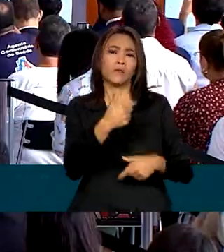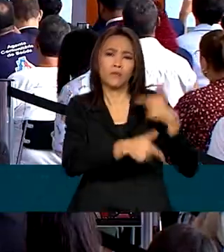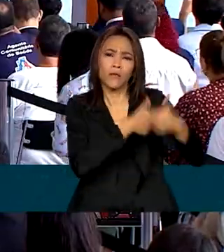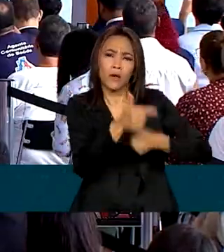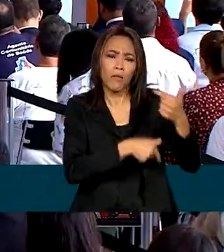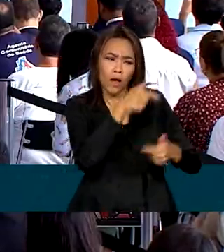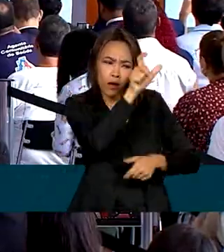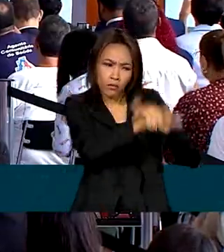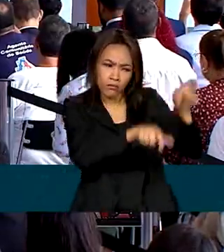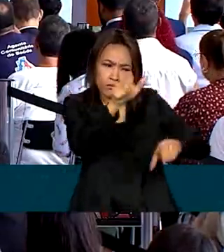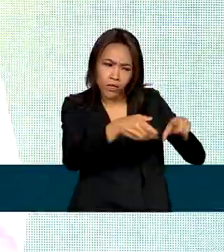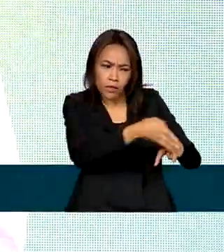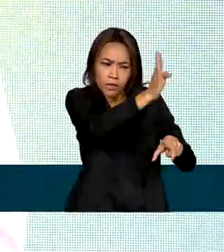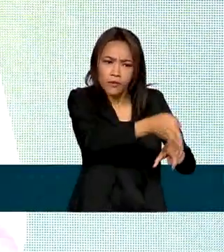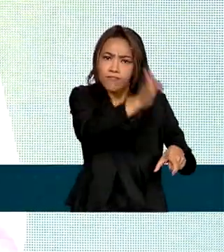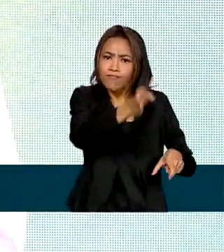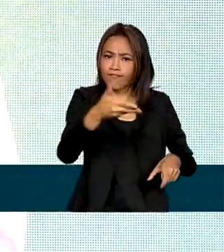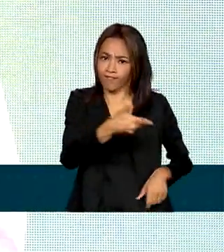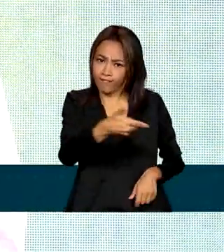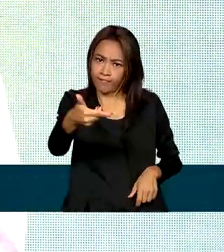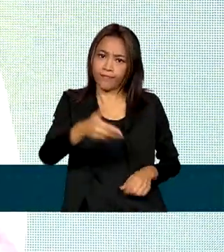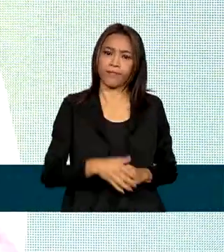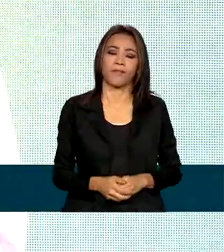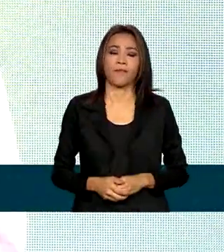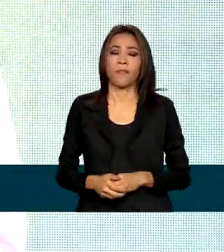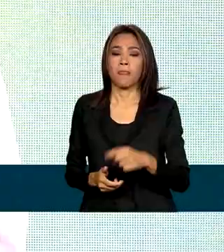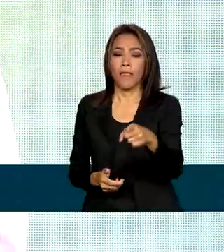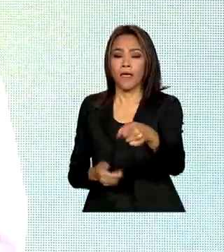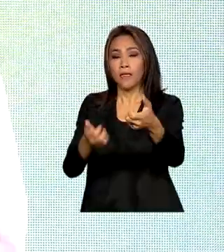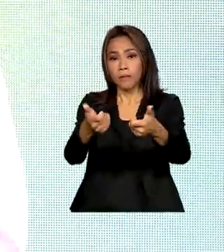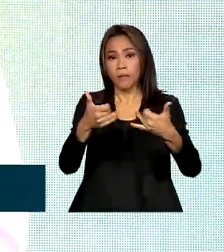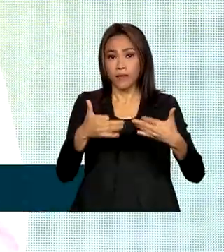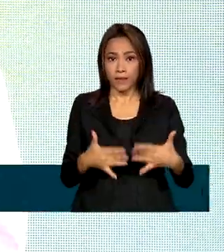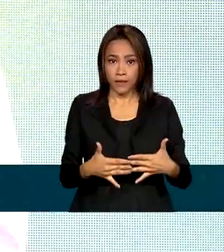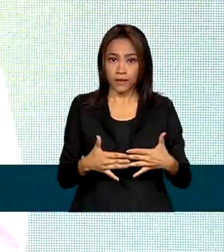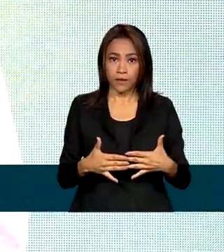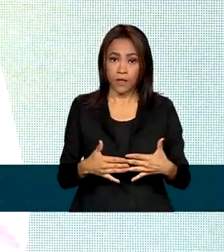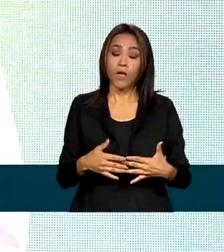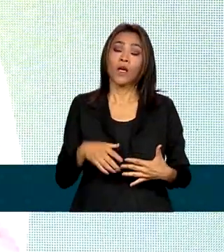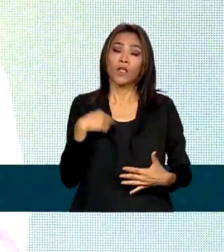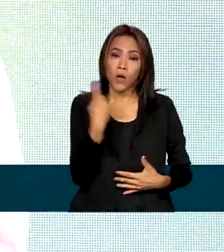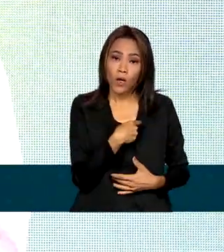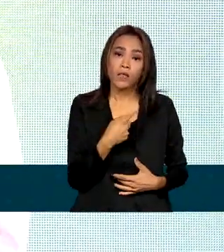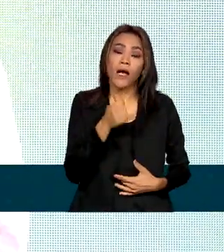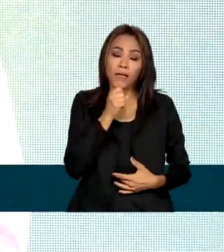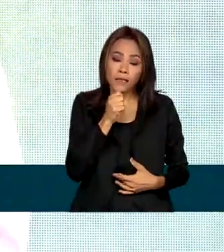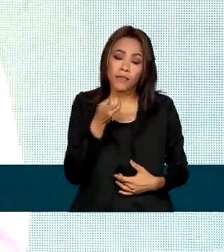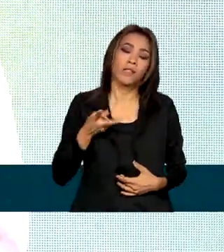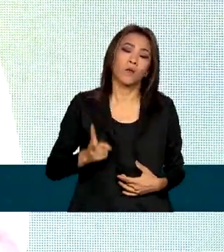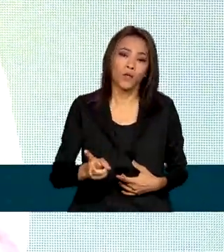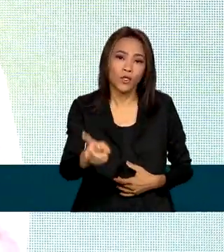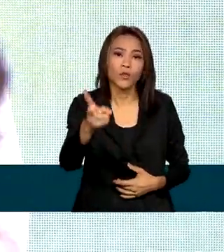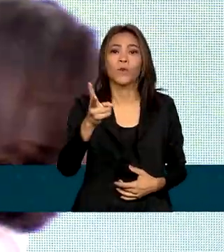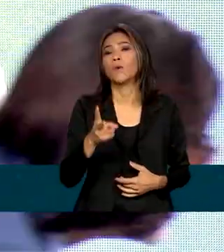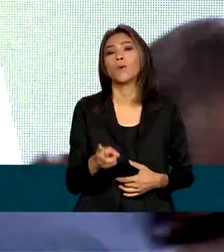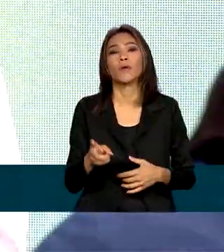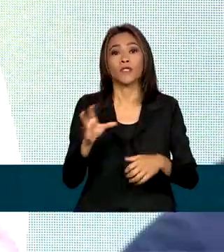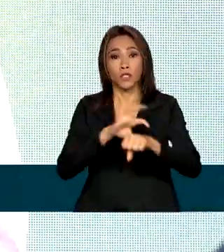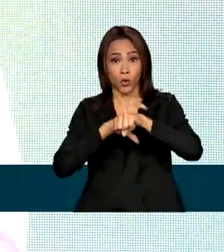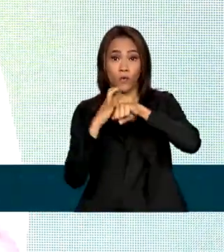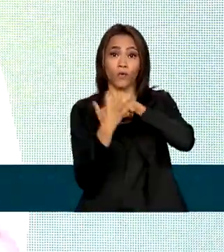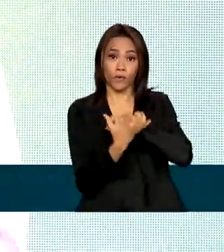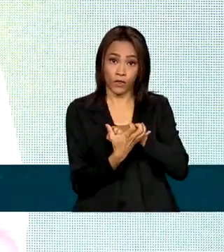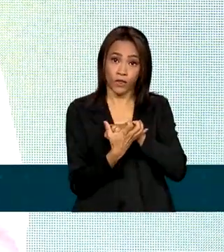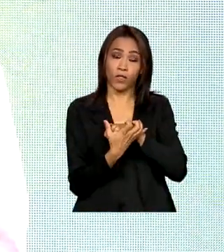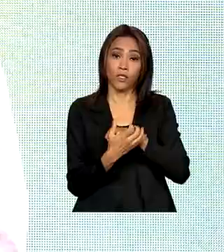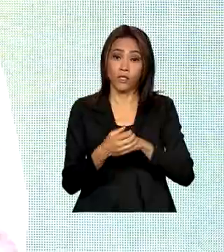Sistema Único de Saúde. Estamos ainda numa epidemia de emergência de Covid-19,